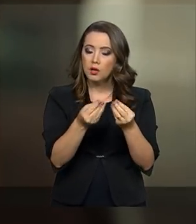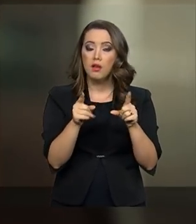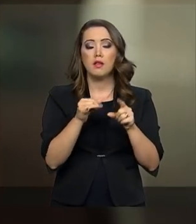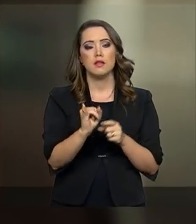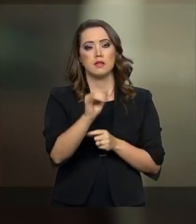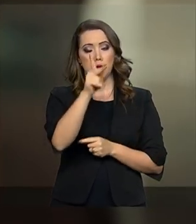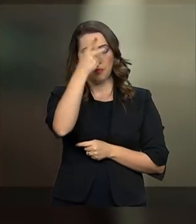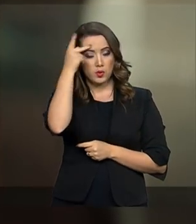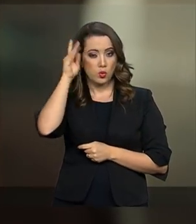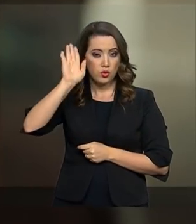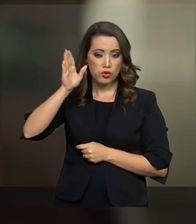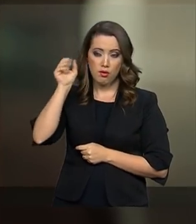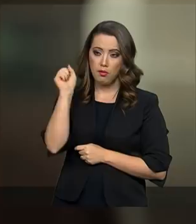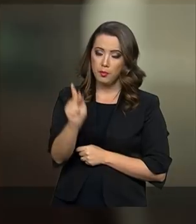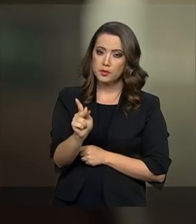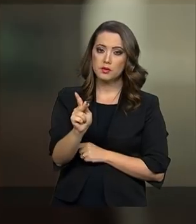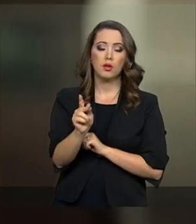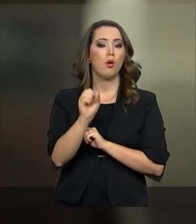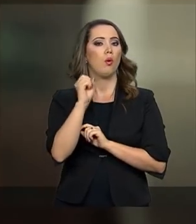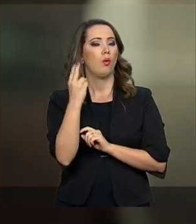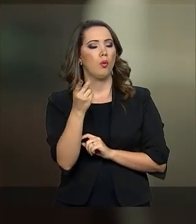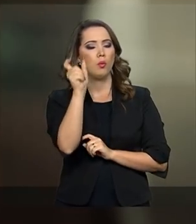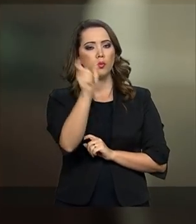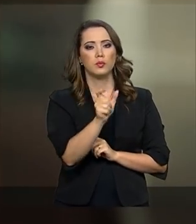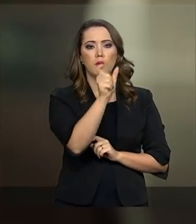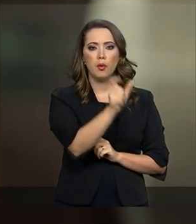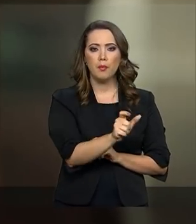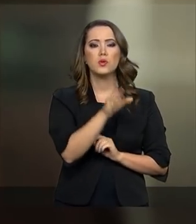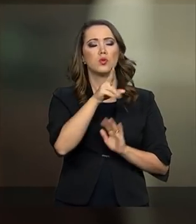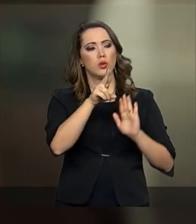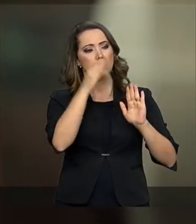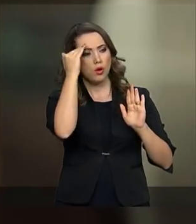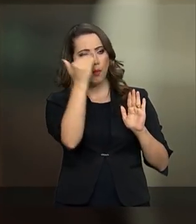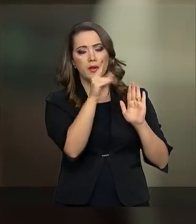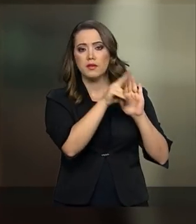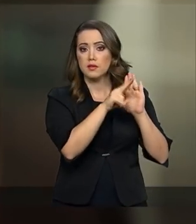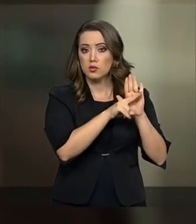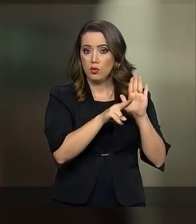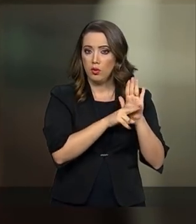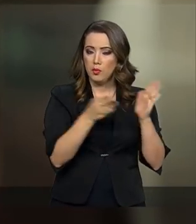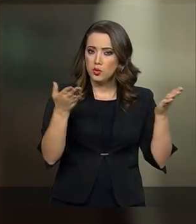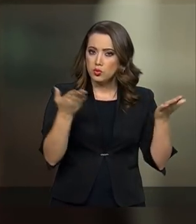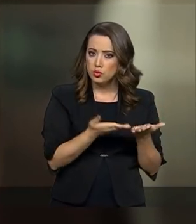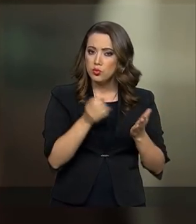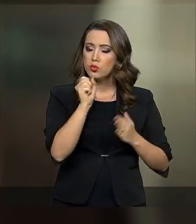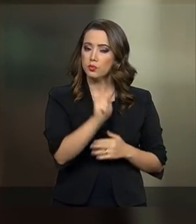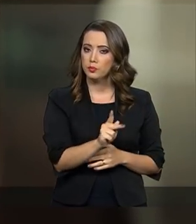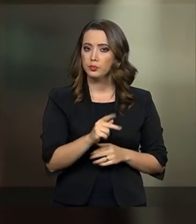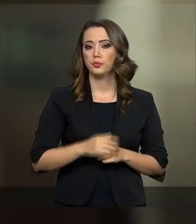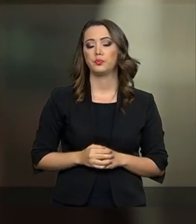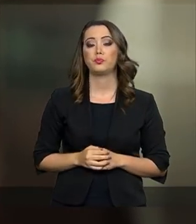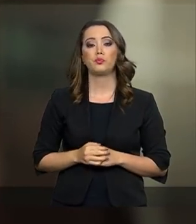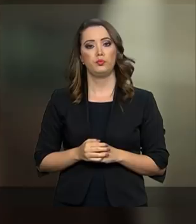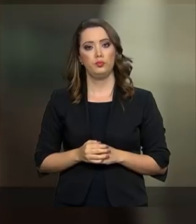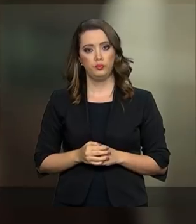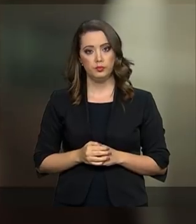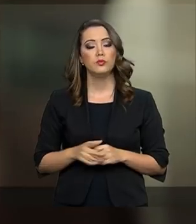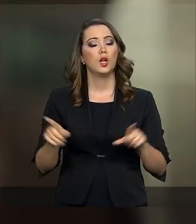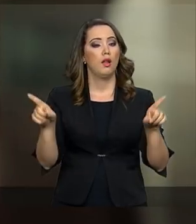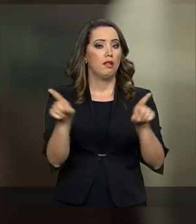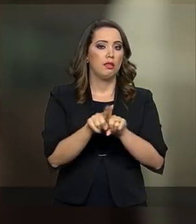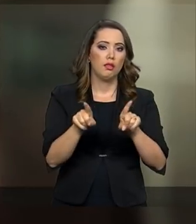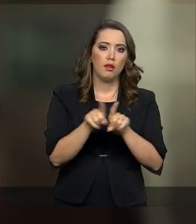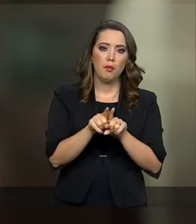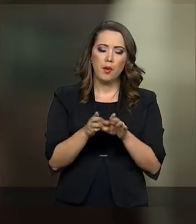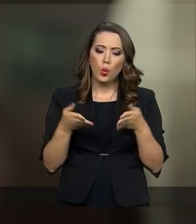seja para quem já está aposentado ou para quem já completou os requisitos para se aposentar. Também